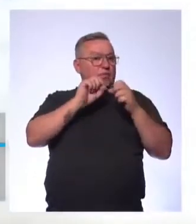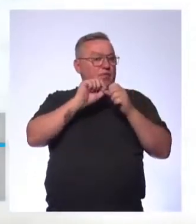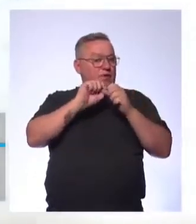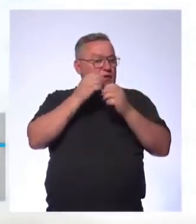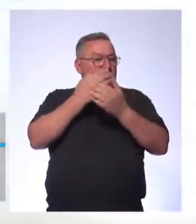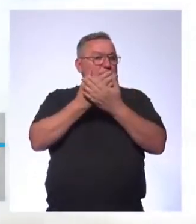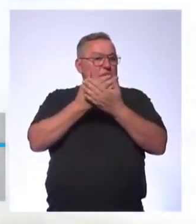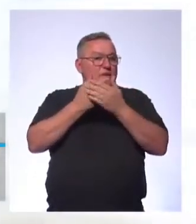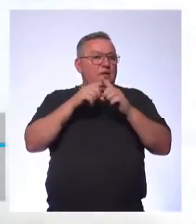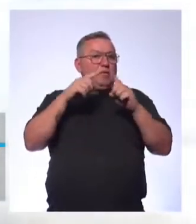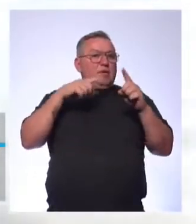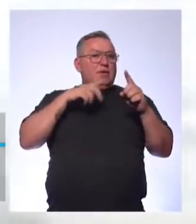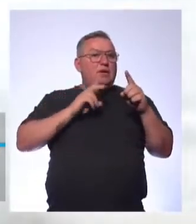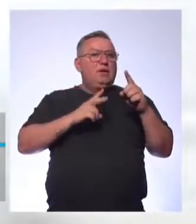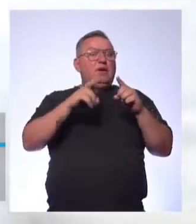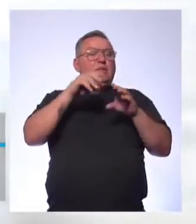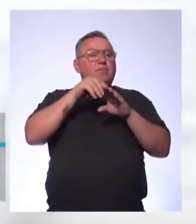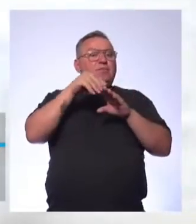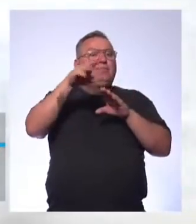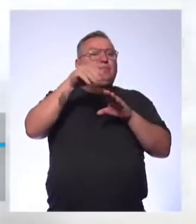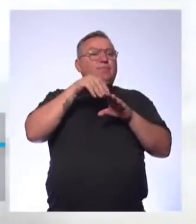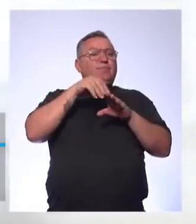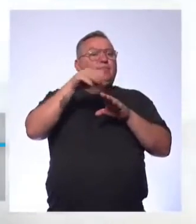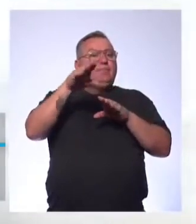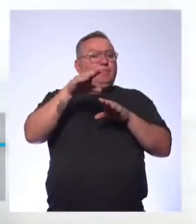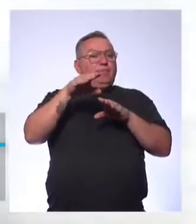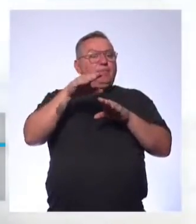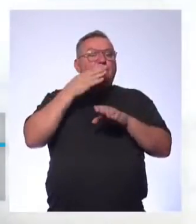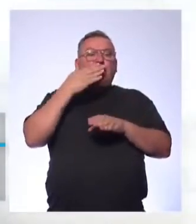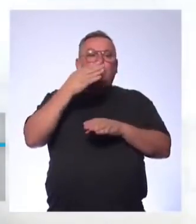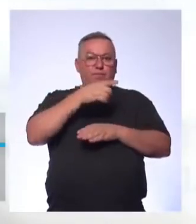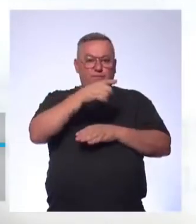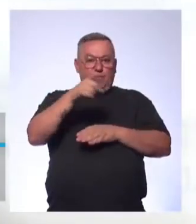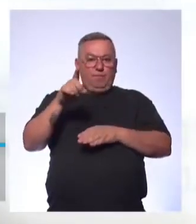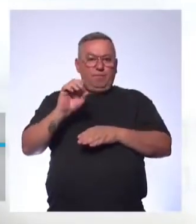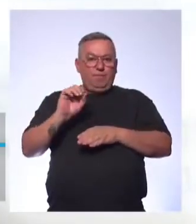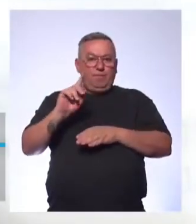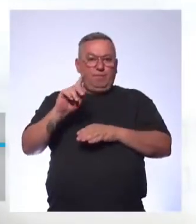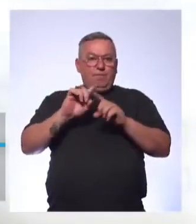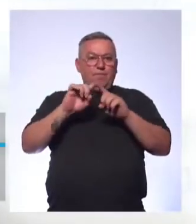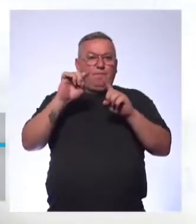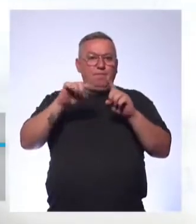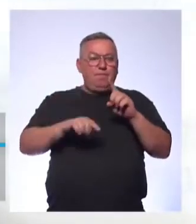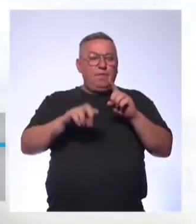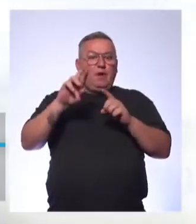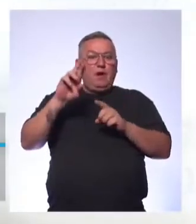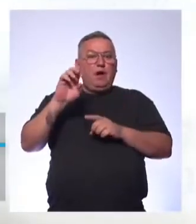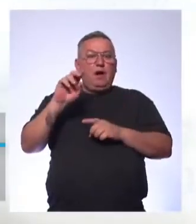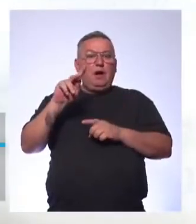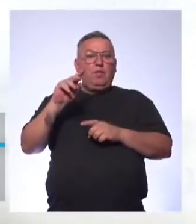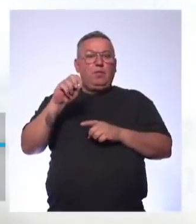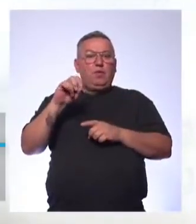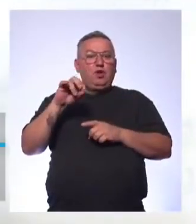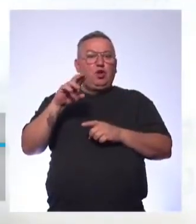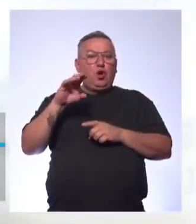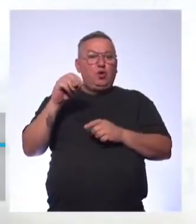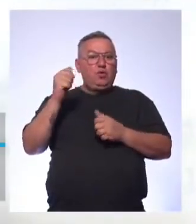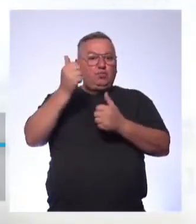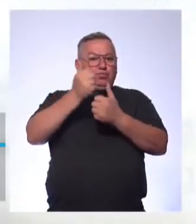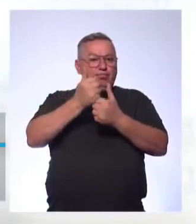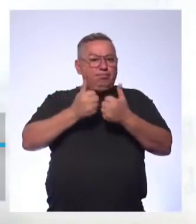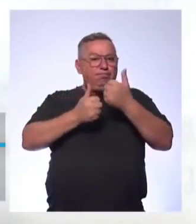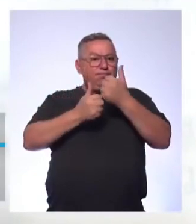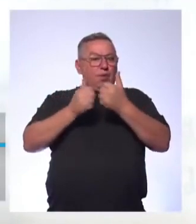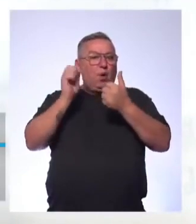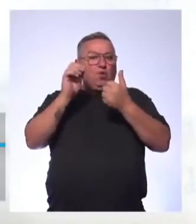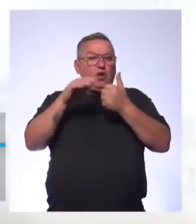aulas Mas a gente sempre transmite a solicitação de vocês Mas aqui no repositório eu vejo que antes da aula